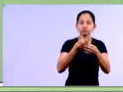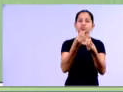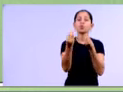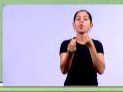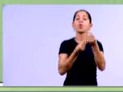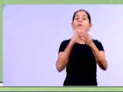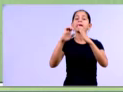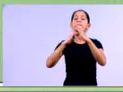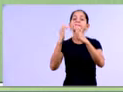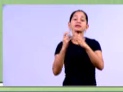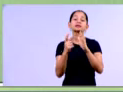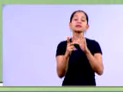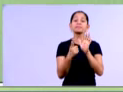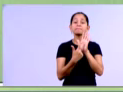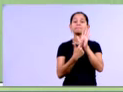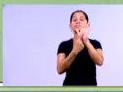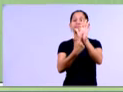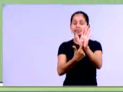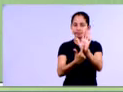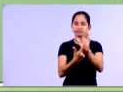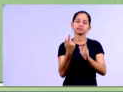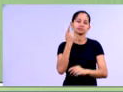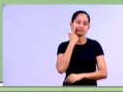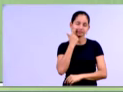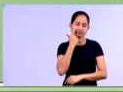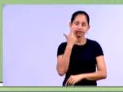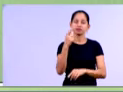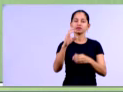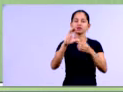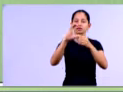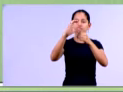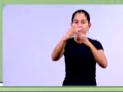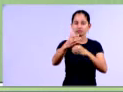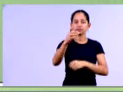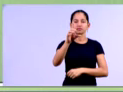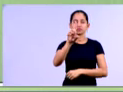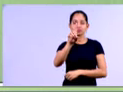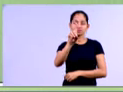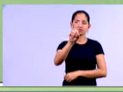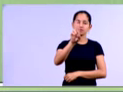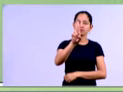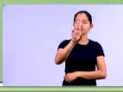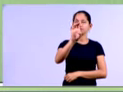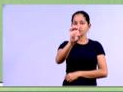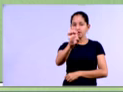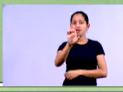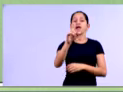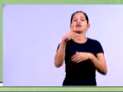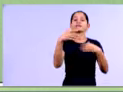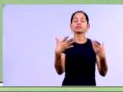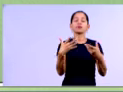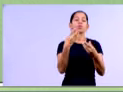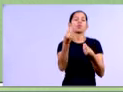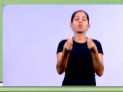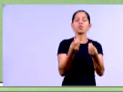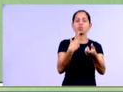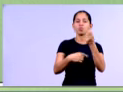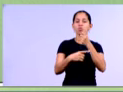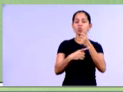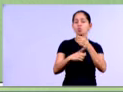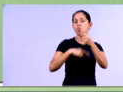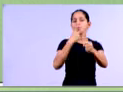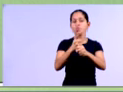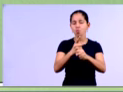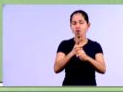empresas. Vimos ainda, né? O conceito aí de DRE, né? Que é a demonstração do resultado do exercício. Uma nova